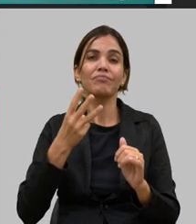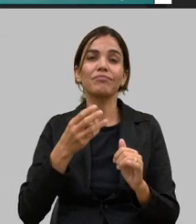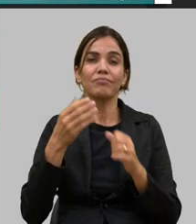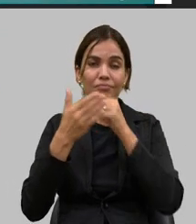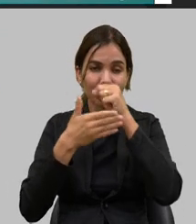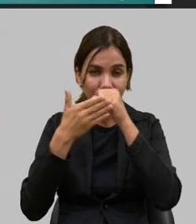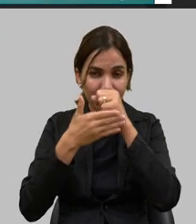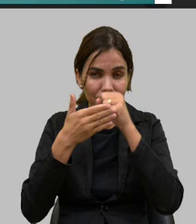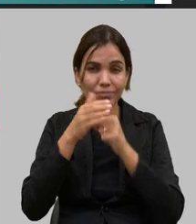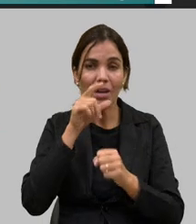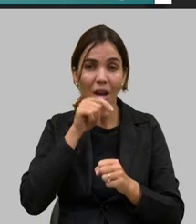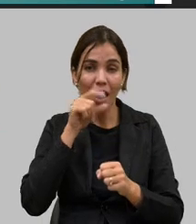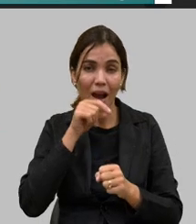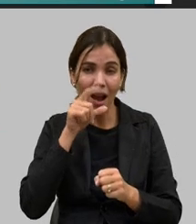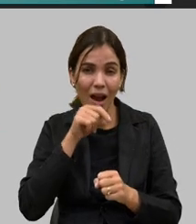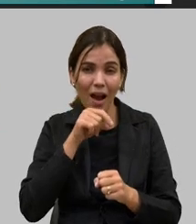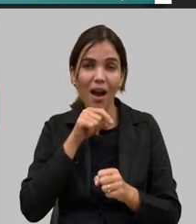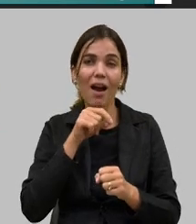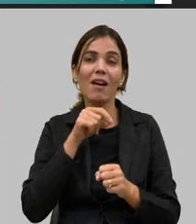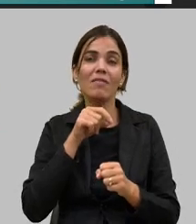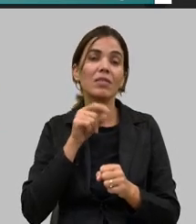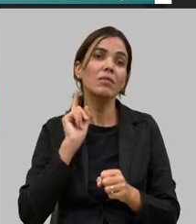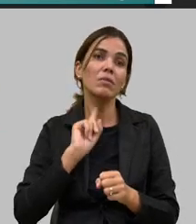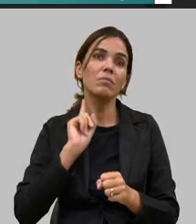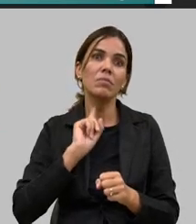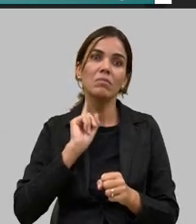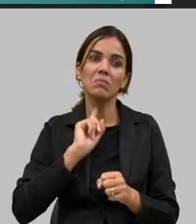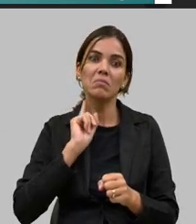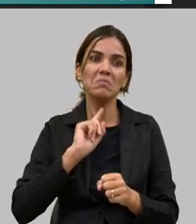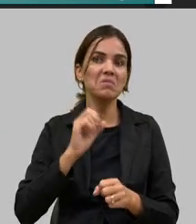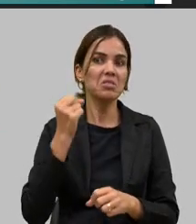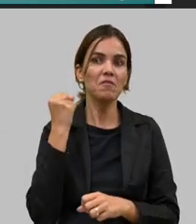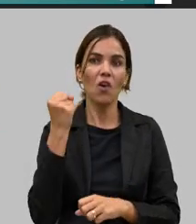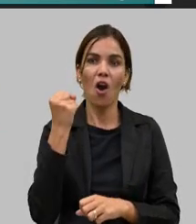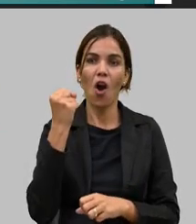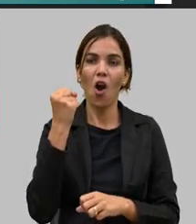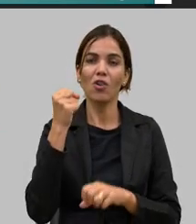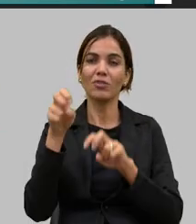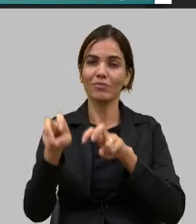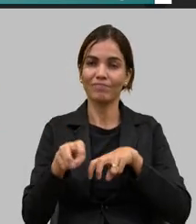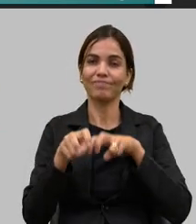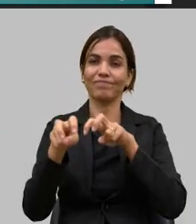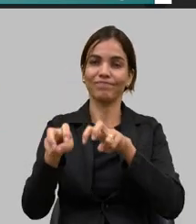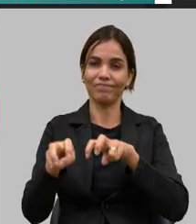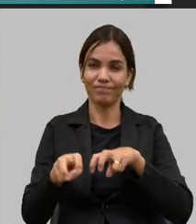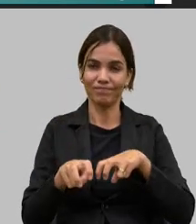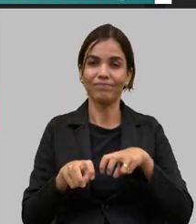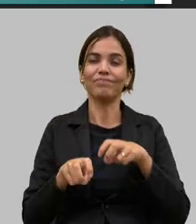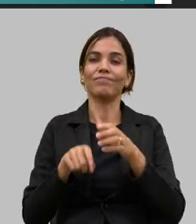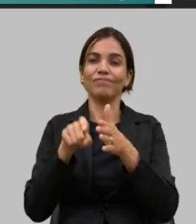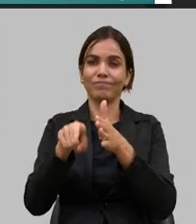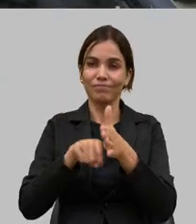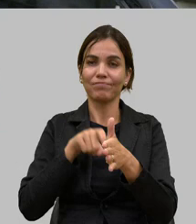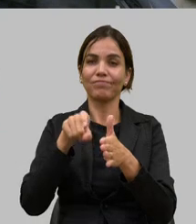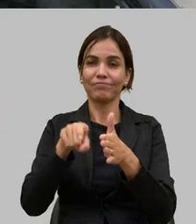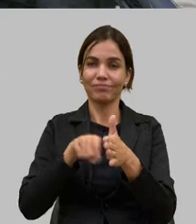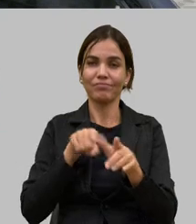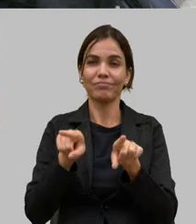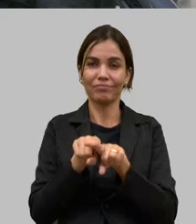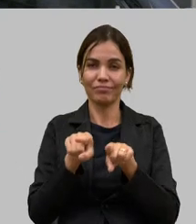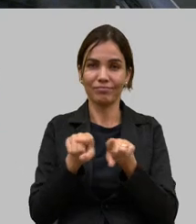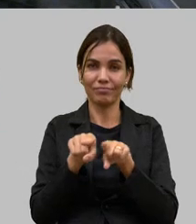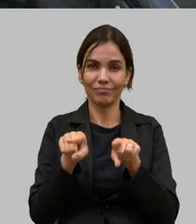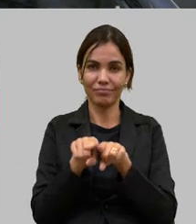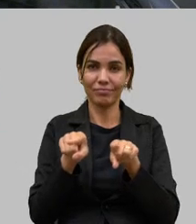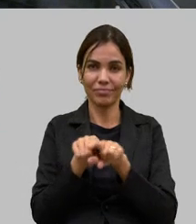de aves maior efetivo equídio então Minas Gerais é uma potência no agronegócio e essa parceria que nós temos com todos a